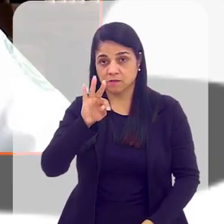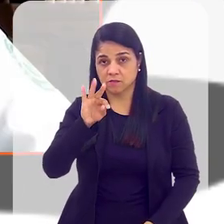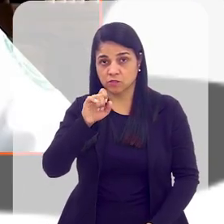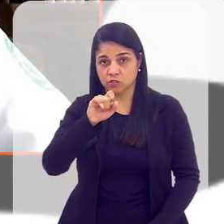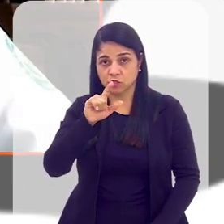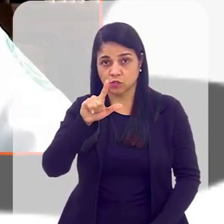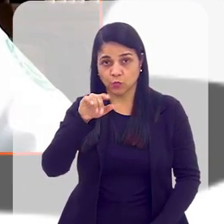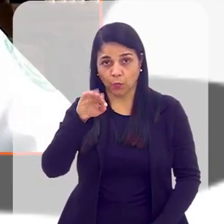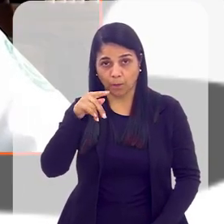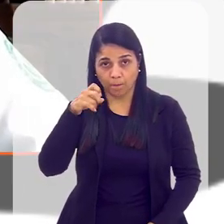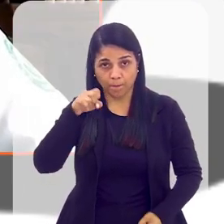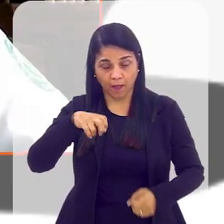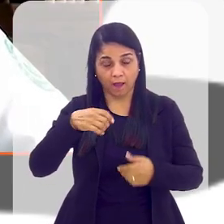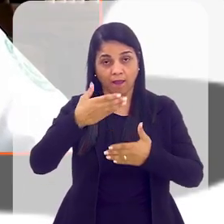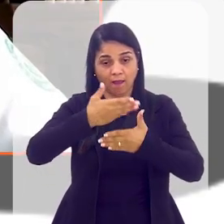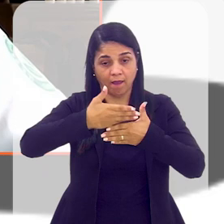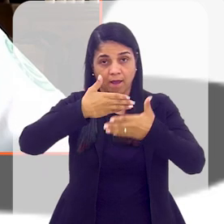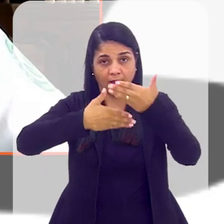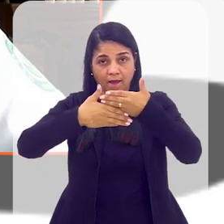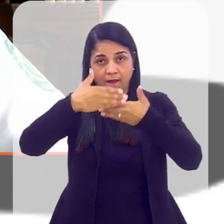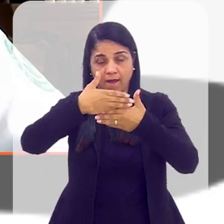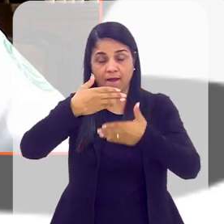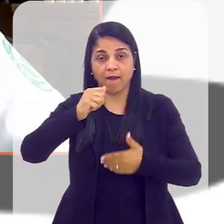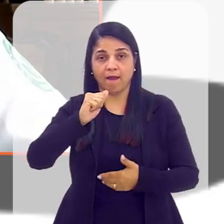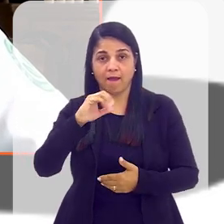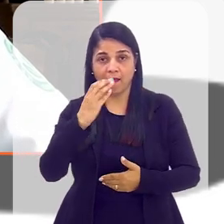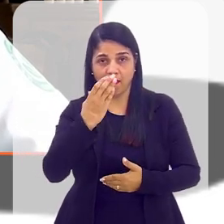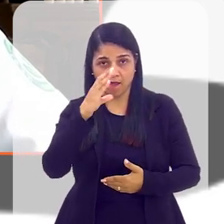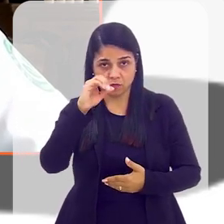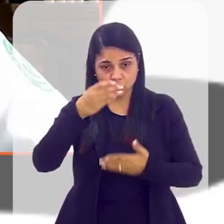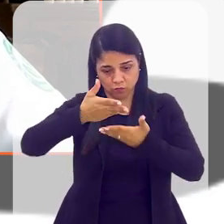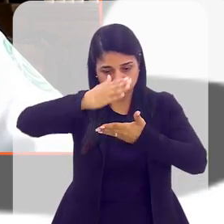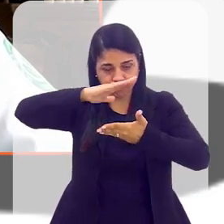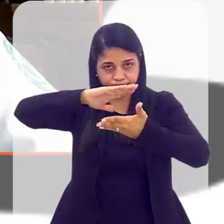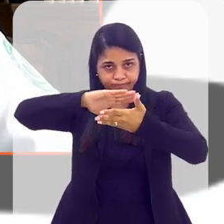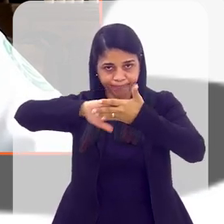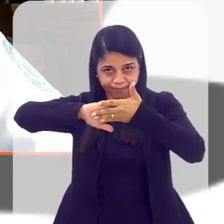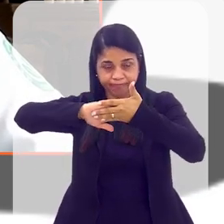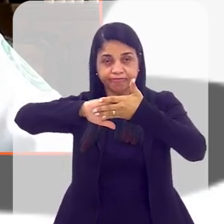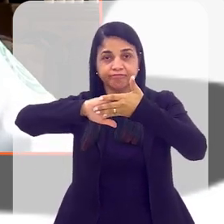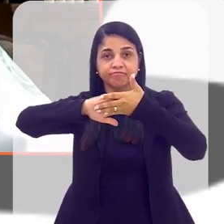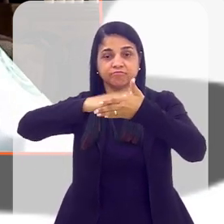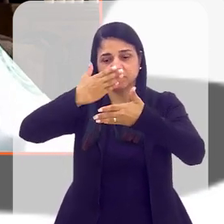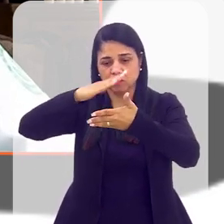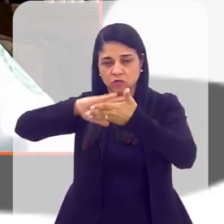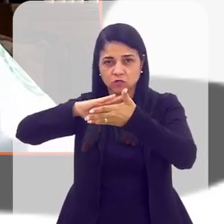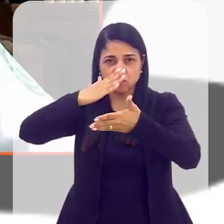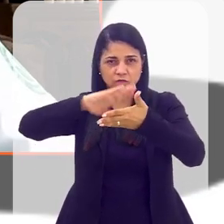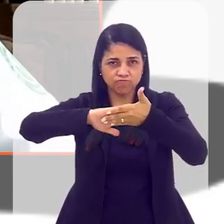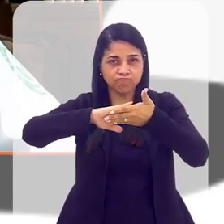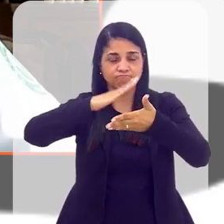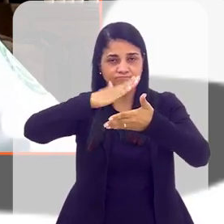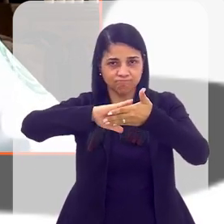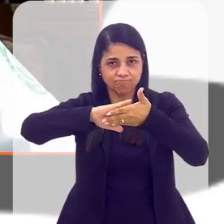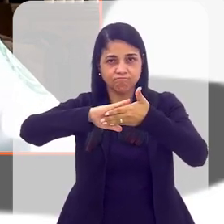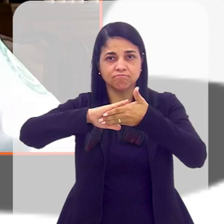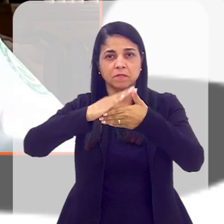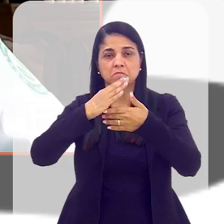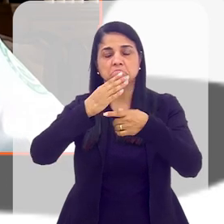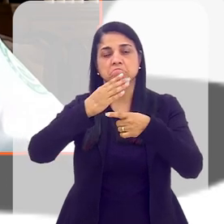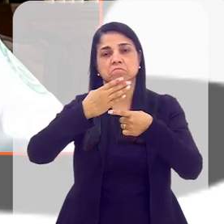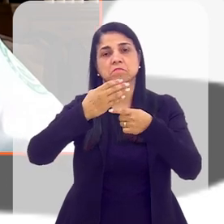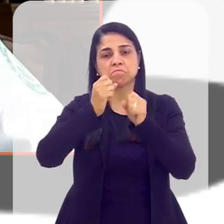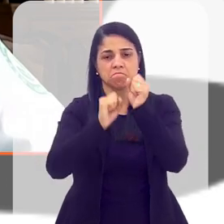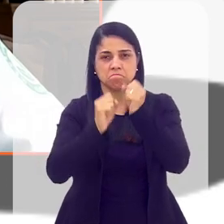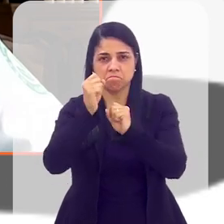Panel, que é uma base de aço galvanizado, um painel de aço galvanizado, de chapa dobrada. Nós dobramos esse material todo em perfiladeiras automáticas.